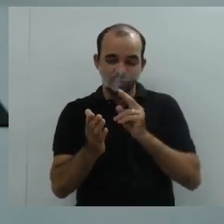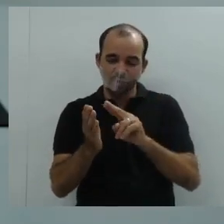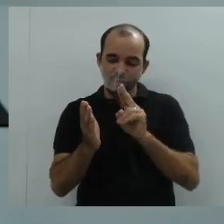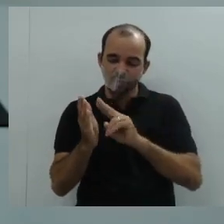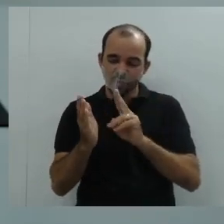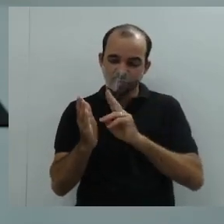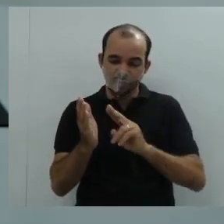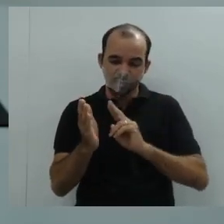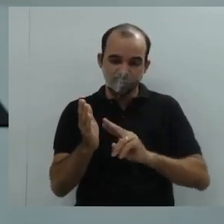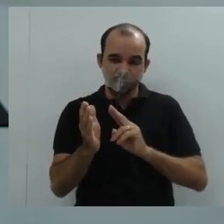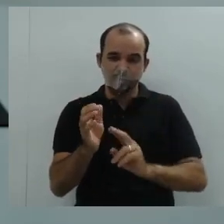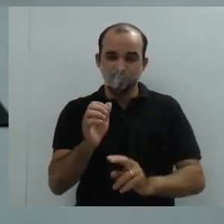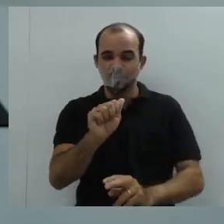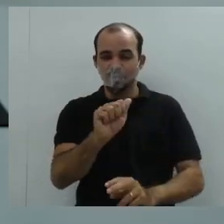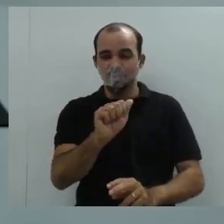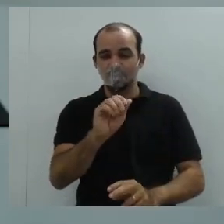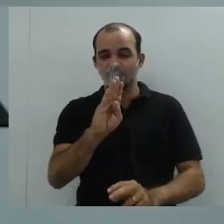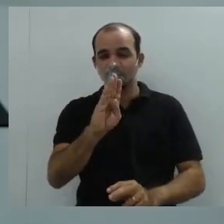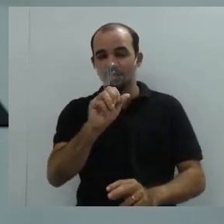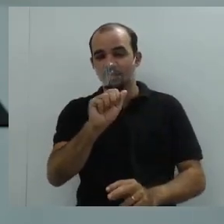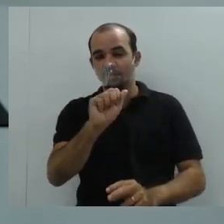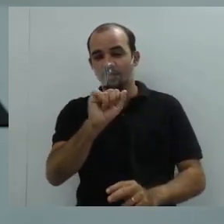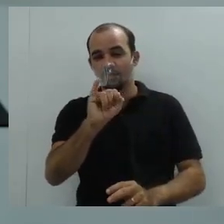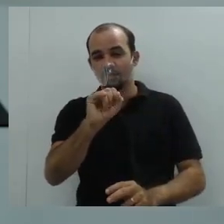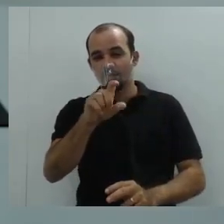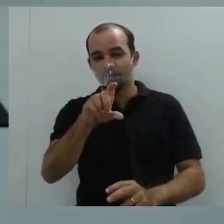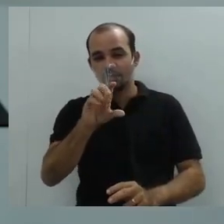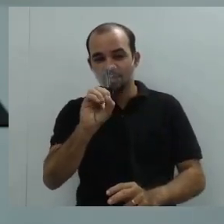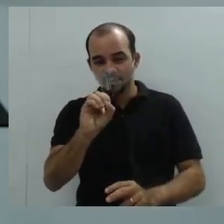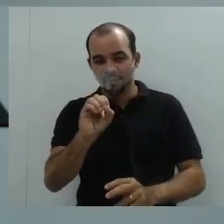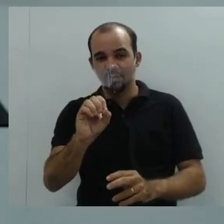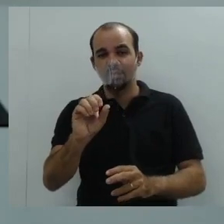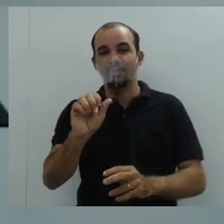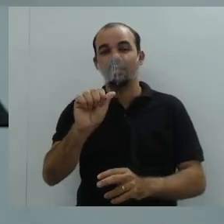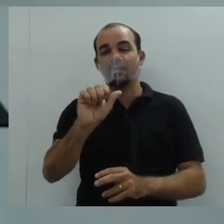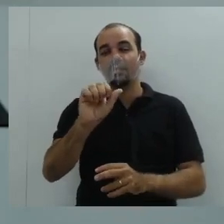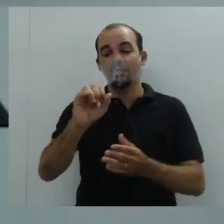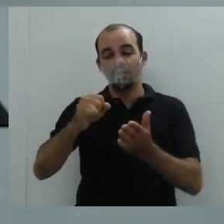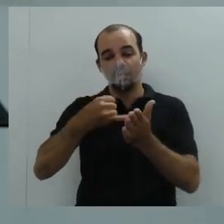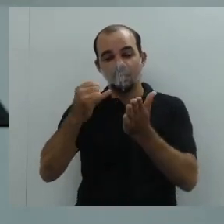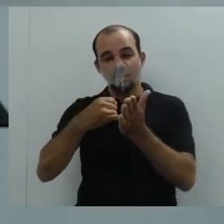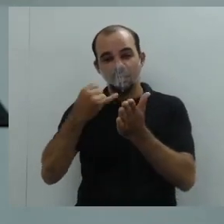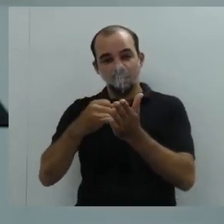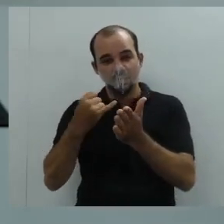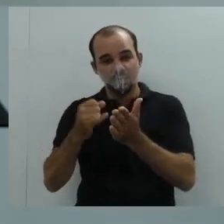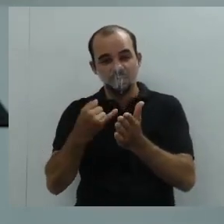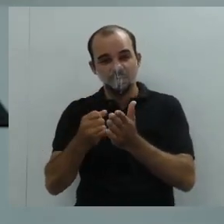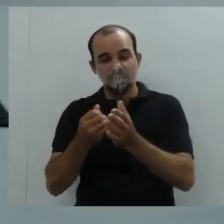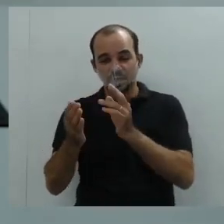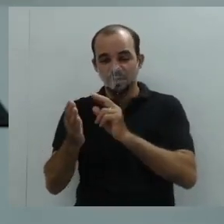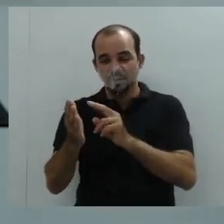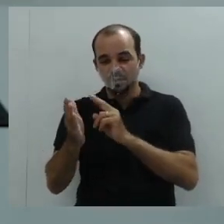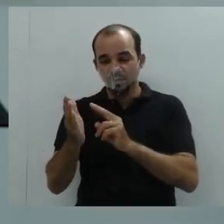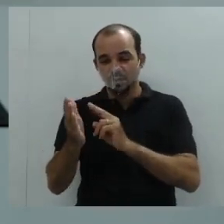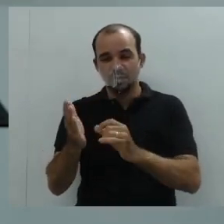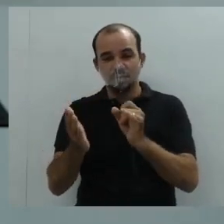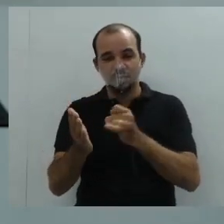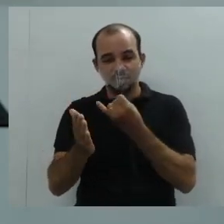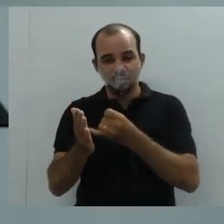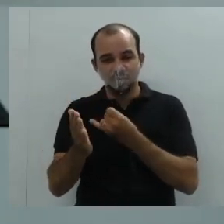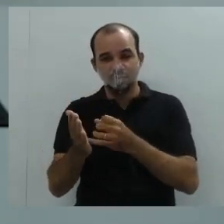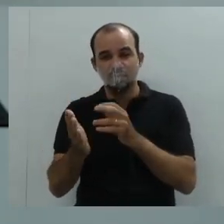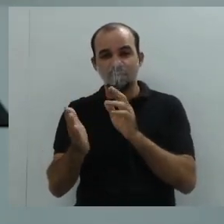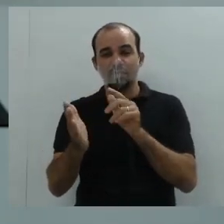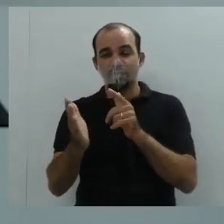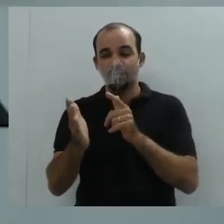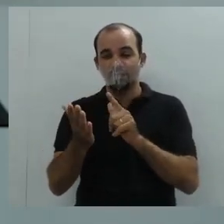Já que eu apresentei para vocês esse probleminha, vamos pensar. A quem eu solicito a construção de uma área de lazer em